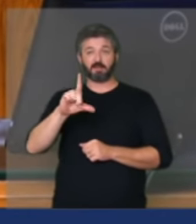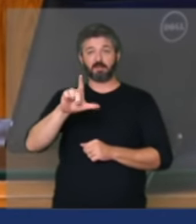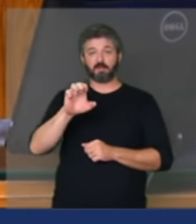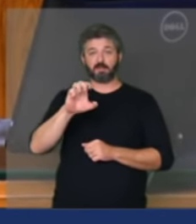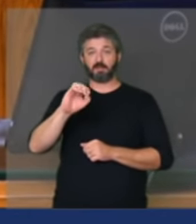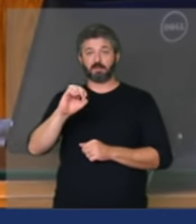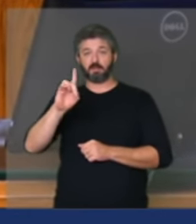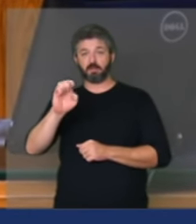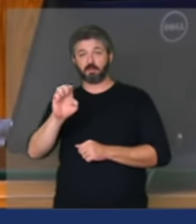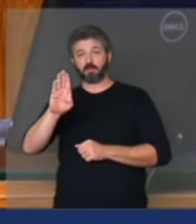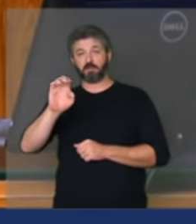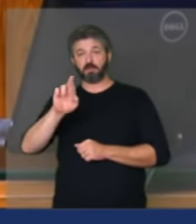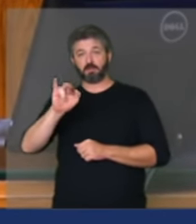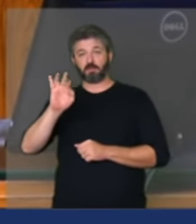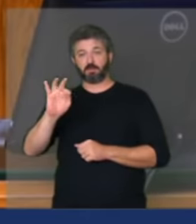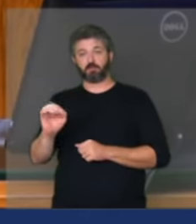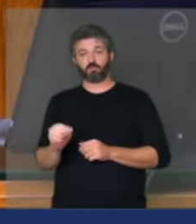Brito